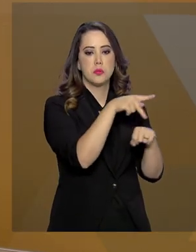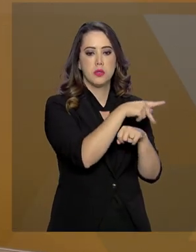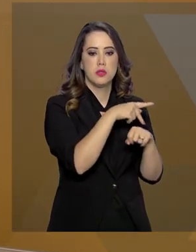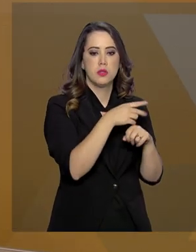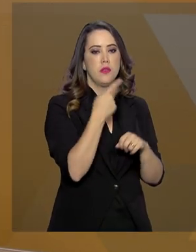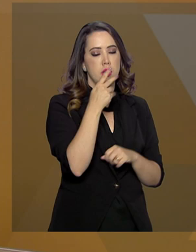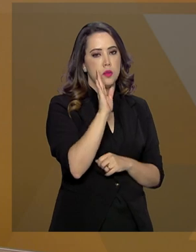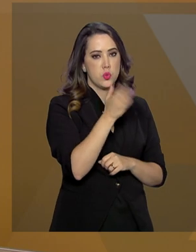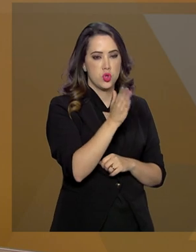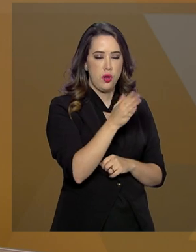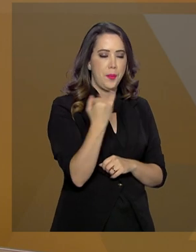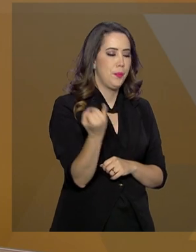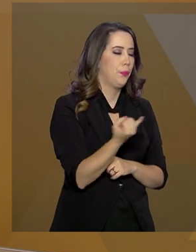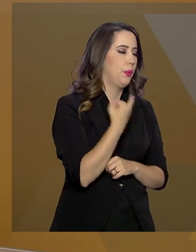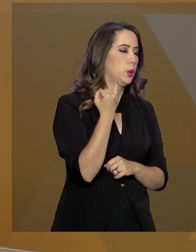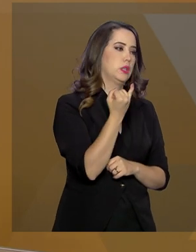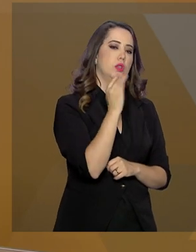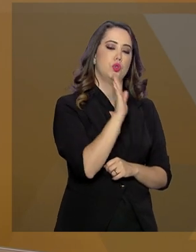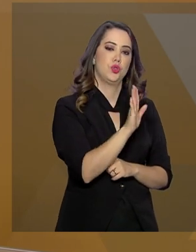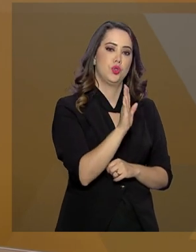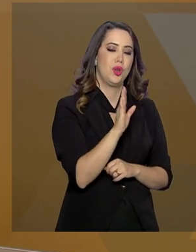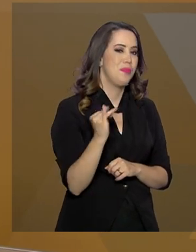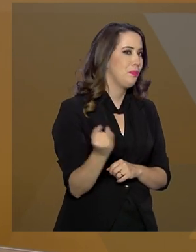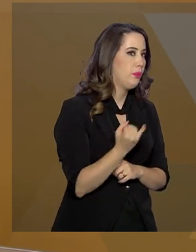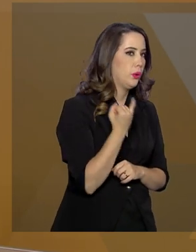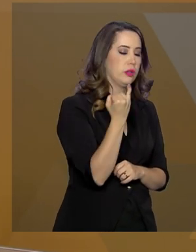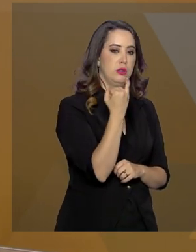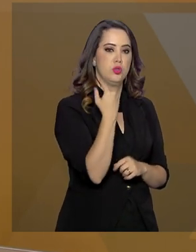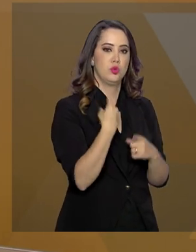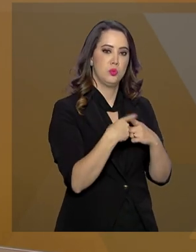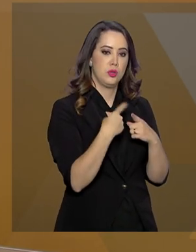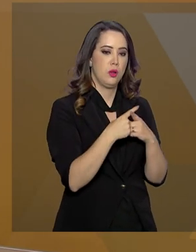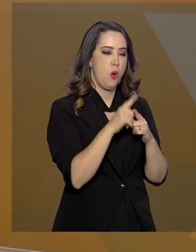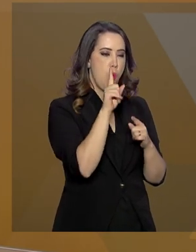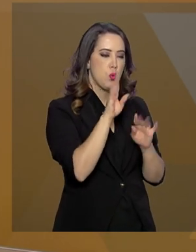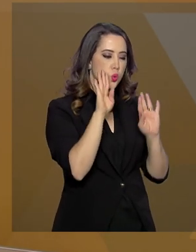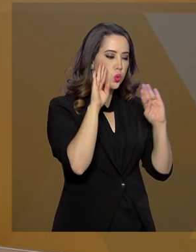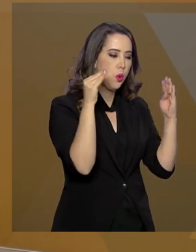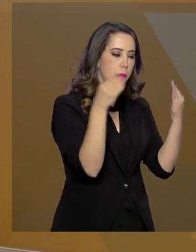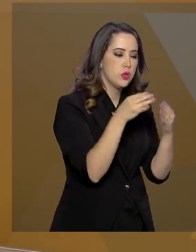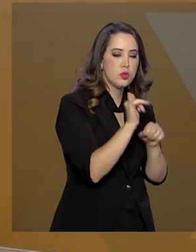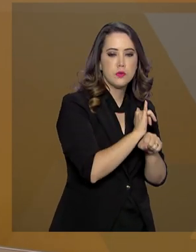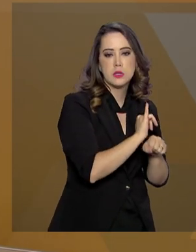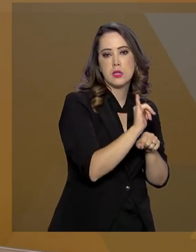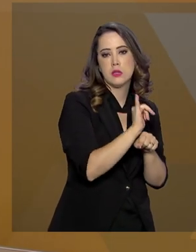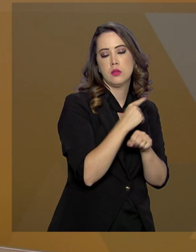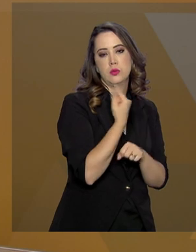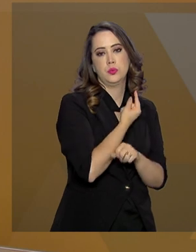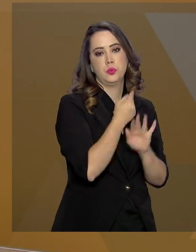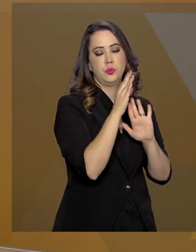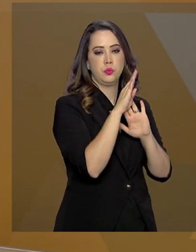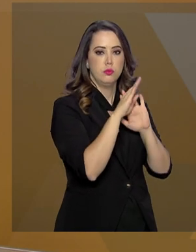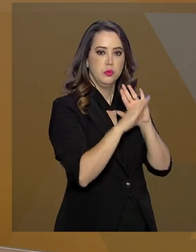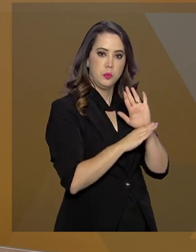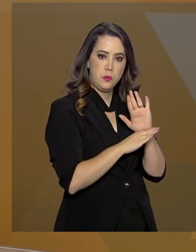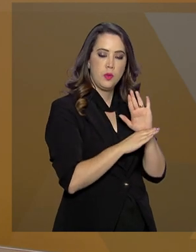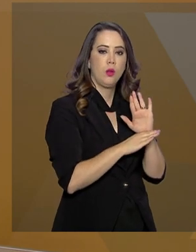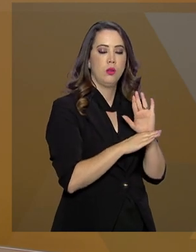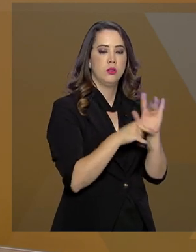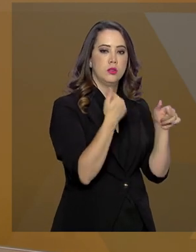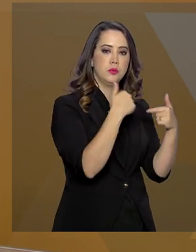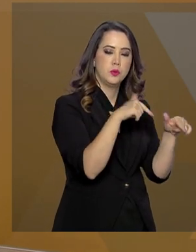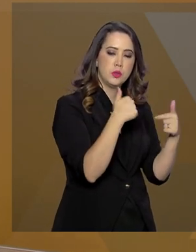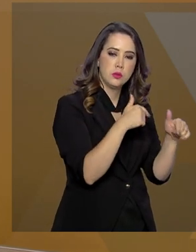já dissemos, ela é fundamental. Tão importante ela é que ela foi colocada como um dos objetivos estratégicos do nosso programa. Essas ações,